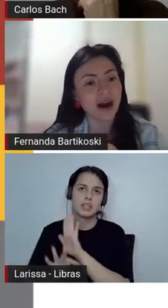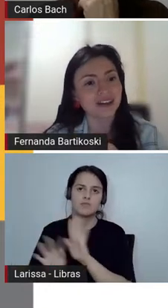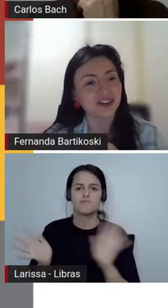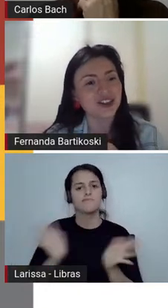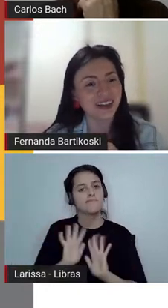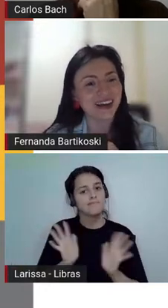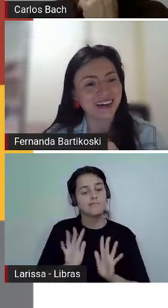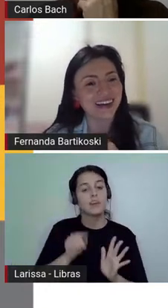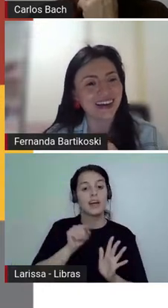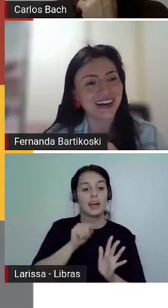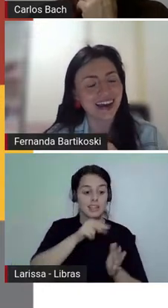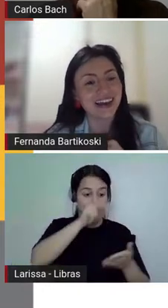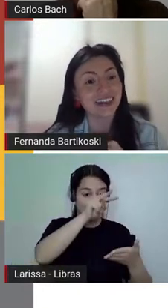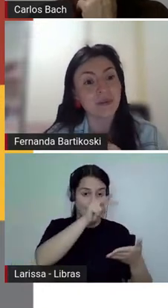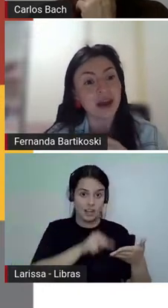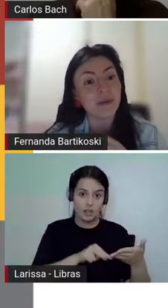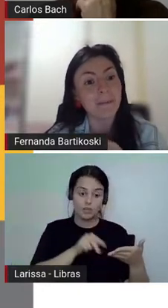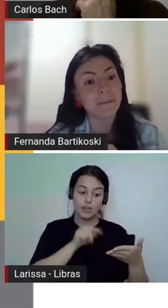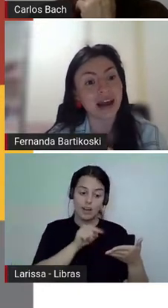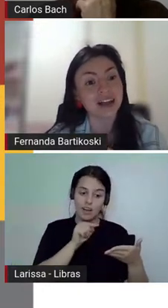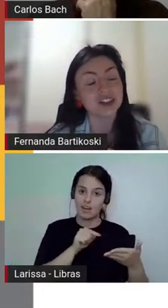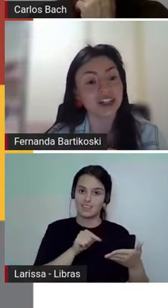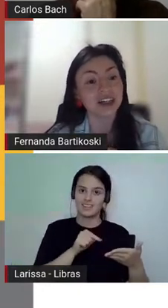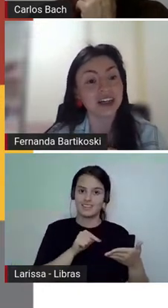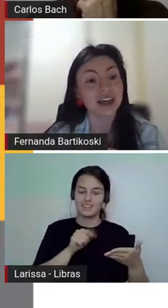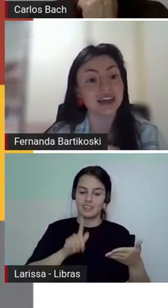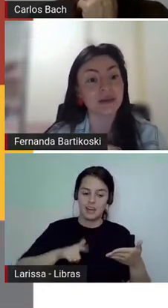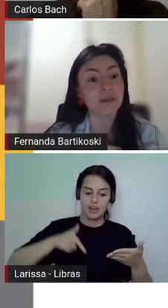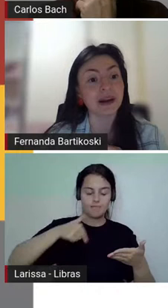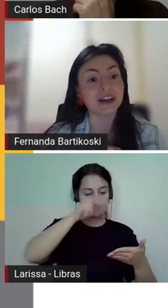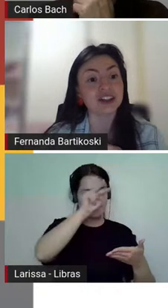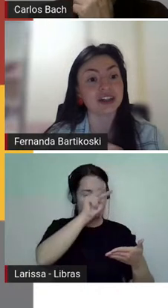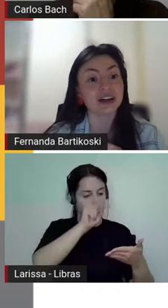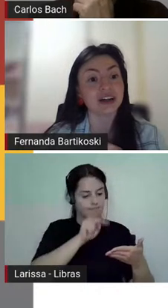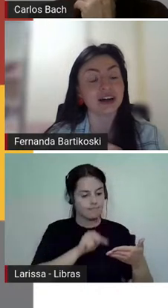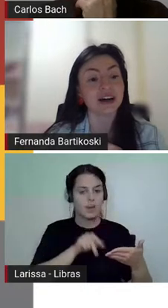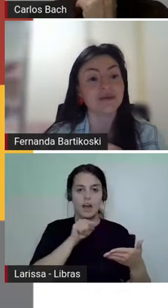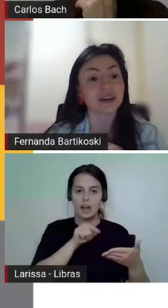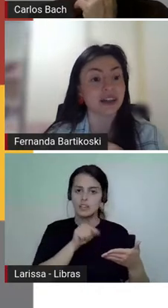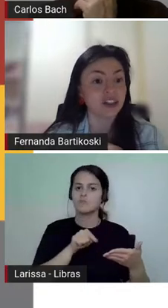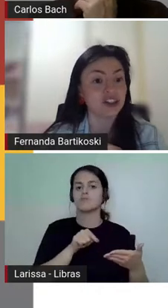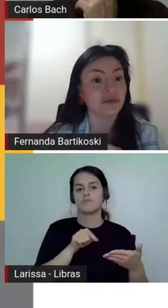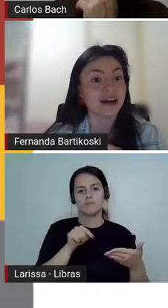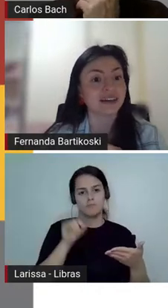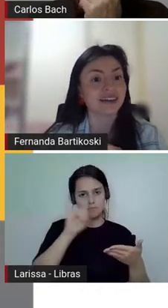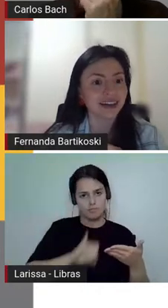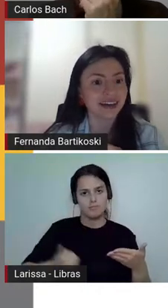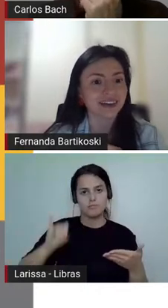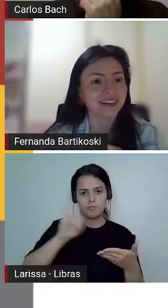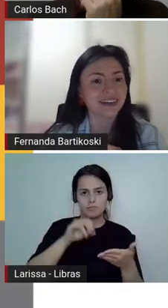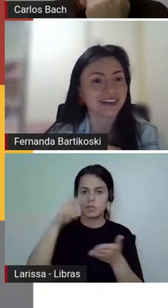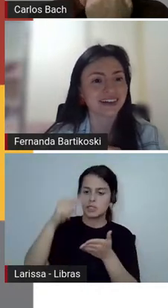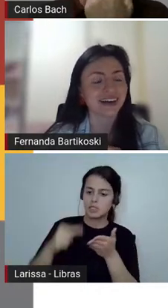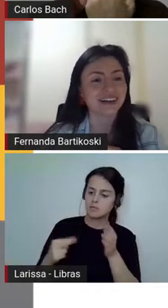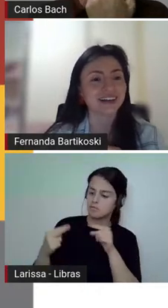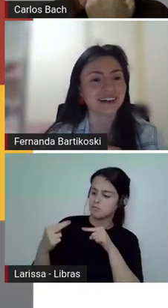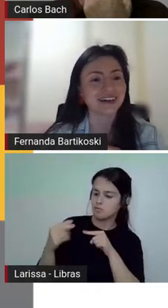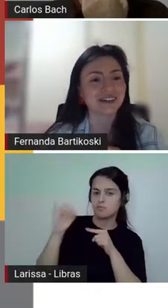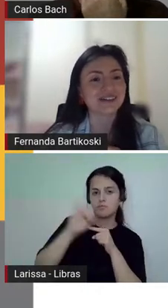ato de ler, né? Que também é uma prática que é uma prática legitimada. Ler.